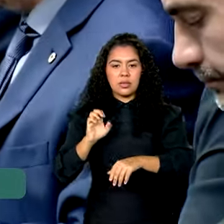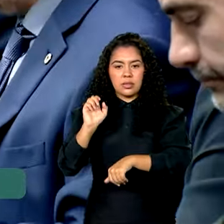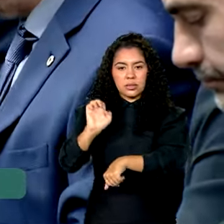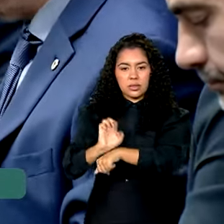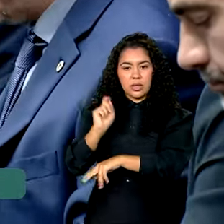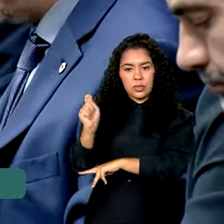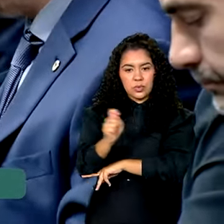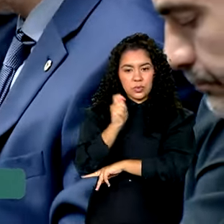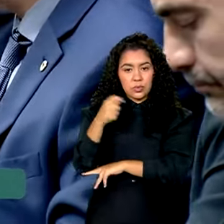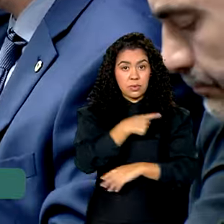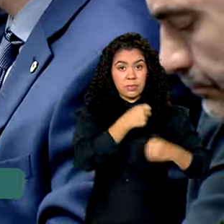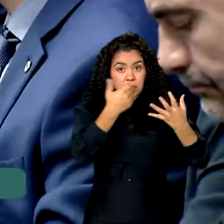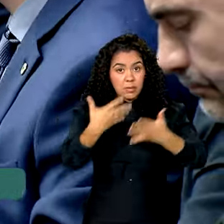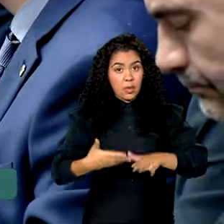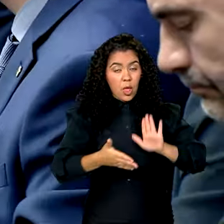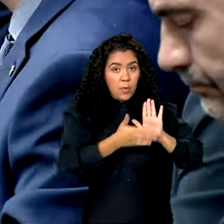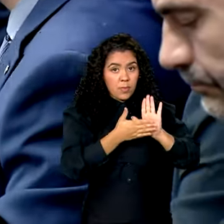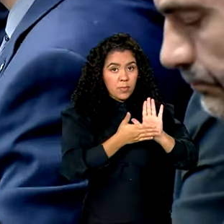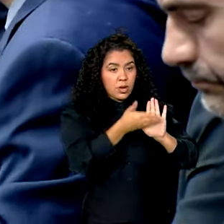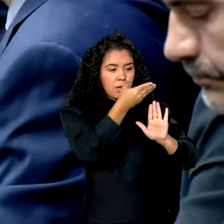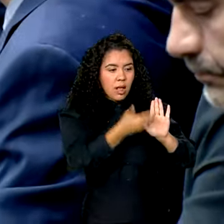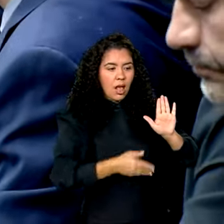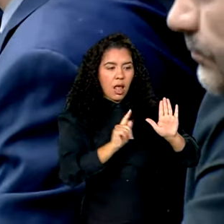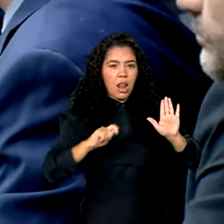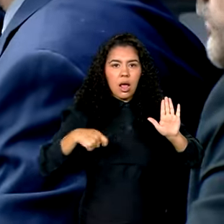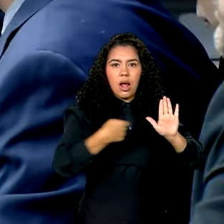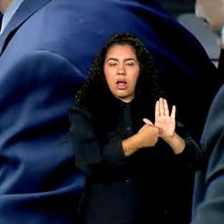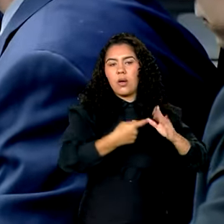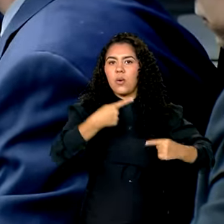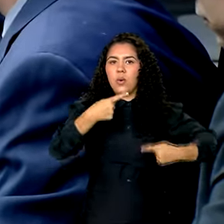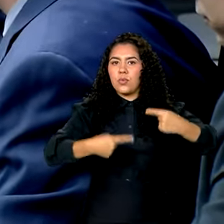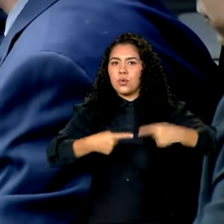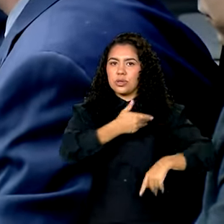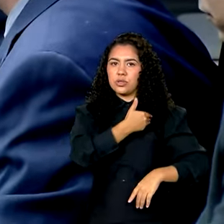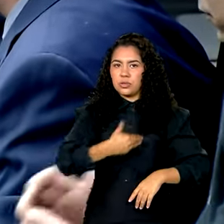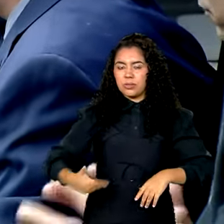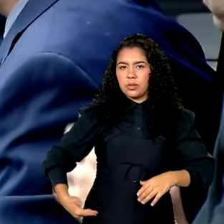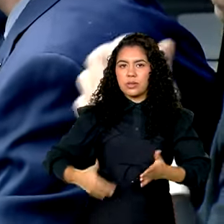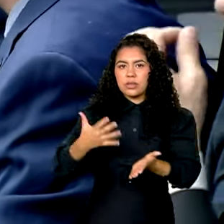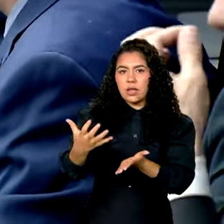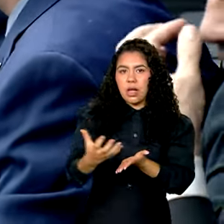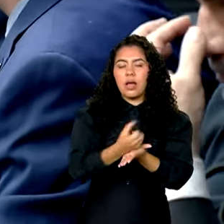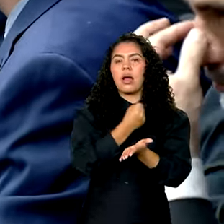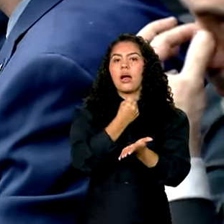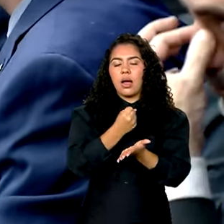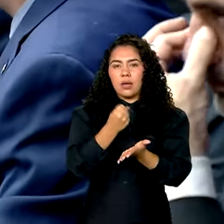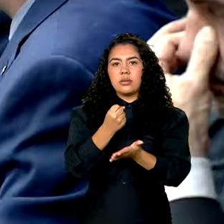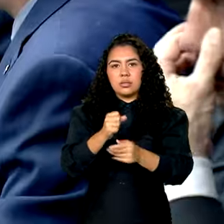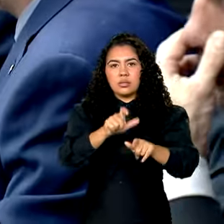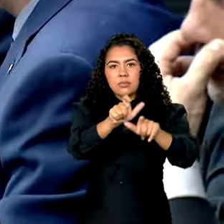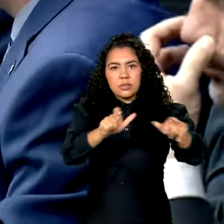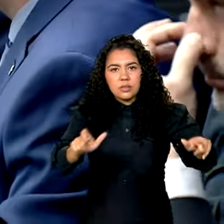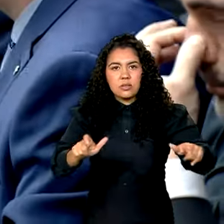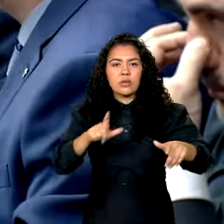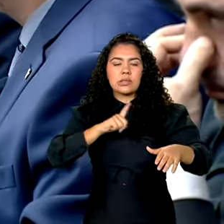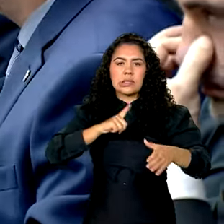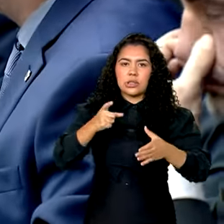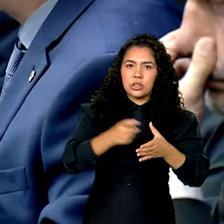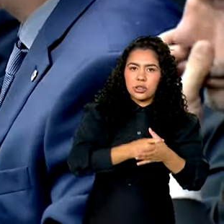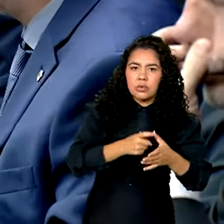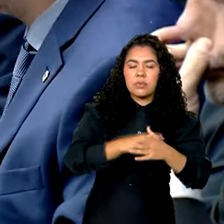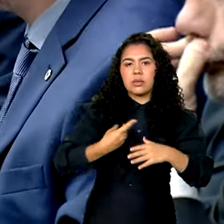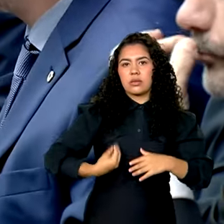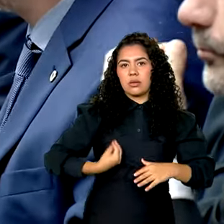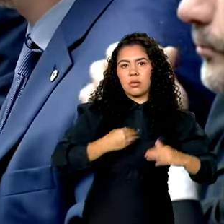se propondo aqui é uma política pública de resgate econômico dos devedores, dos contribuintes que moram, que residem,